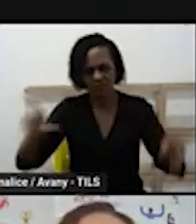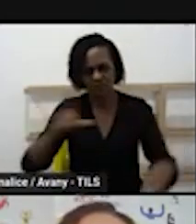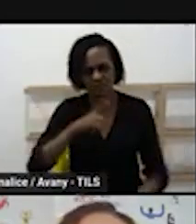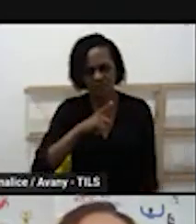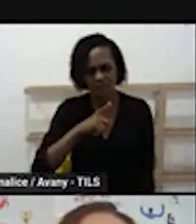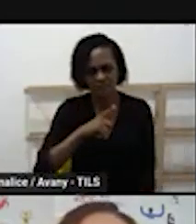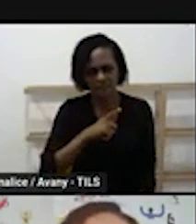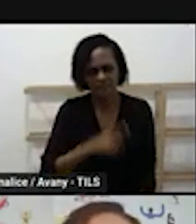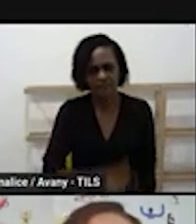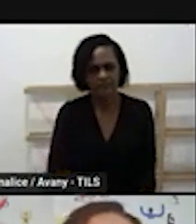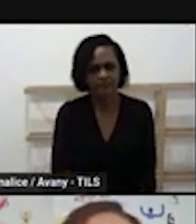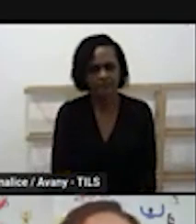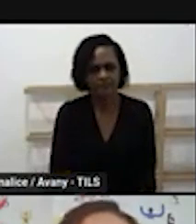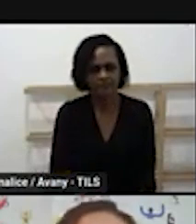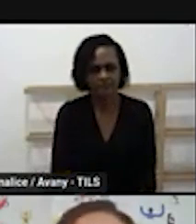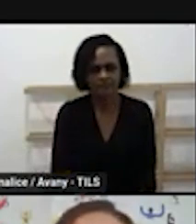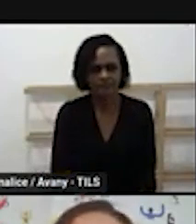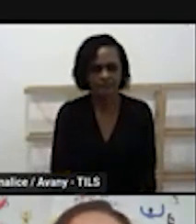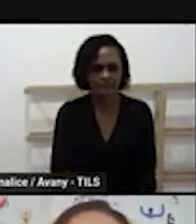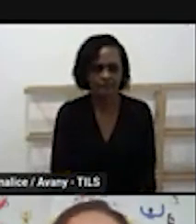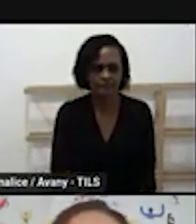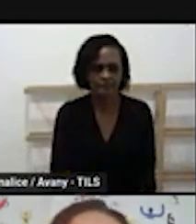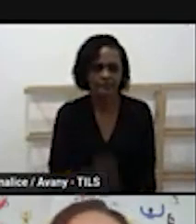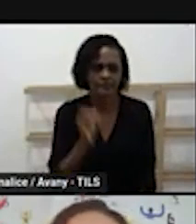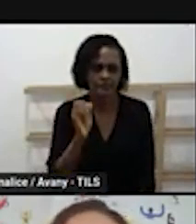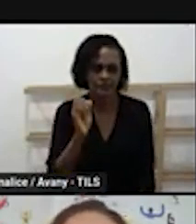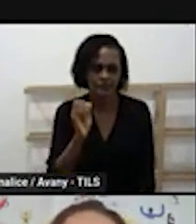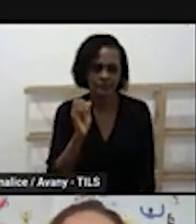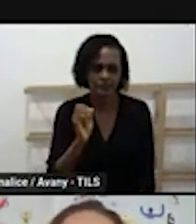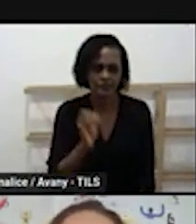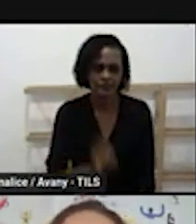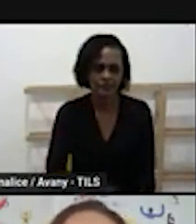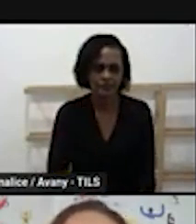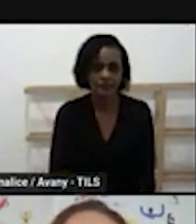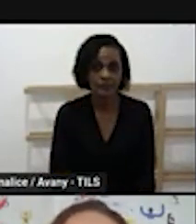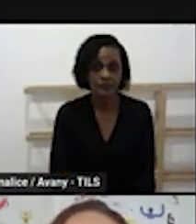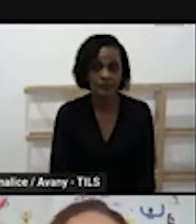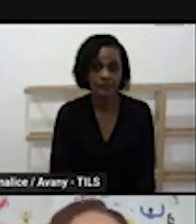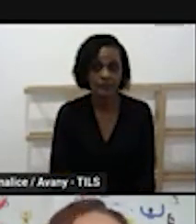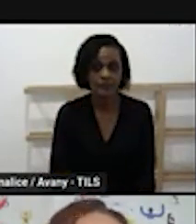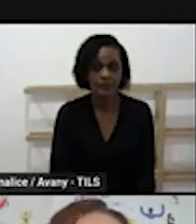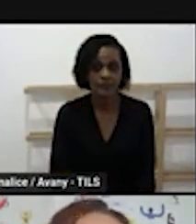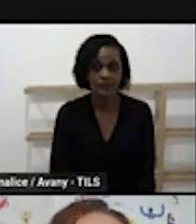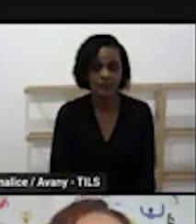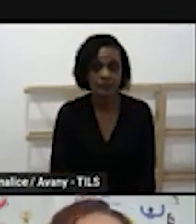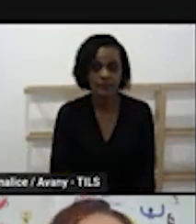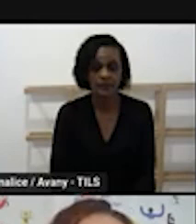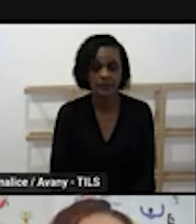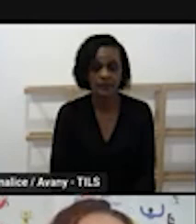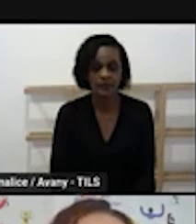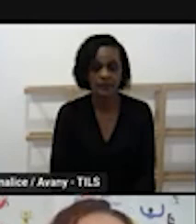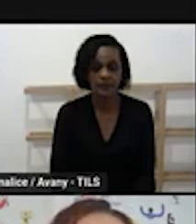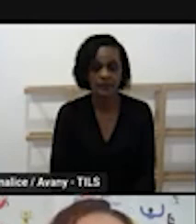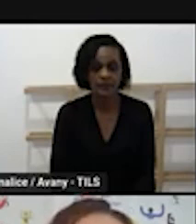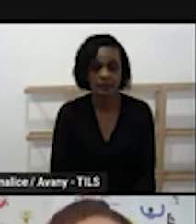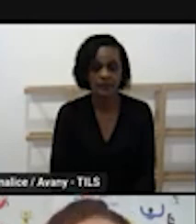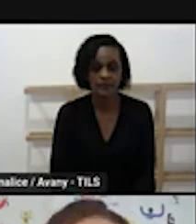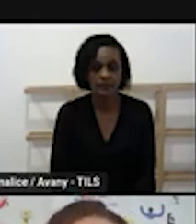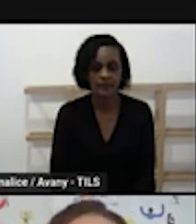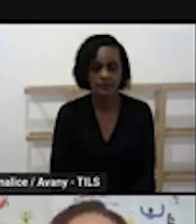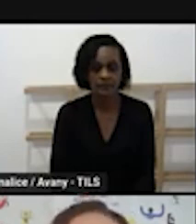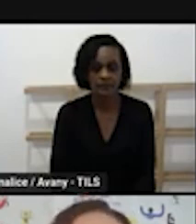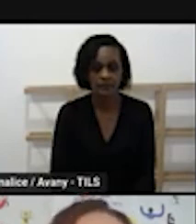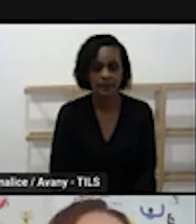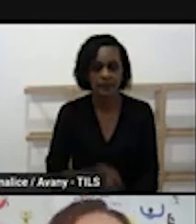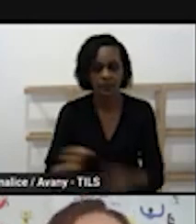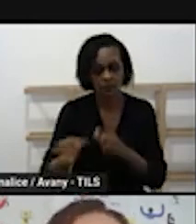é a base nacional com um curricular e aí o referencial curricular esse documento curricular é o referencial que a gente chama de currículo Bahia